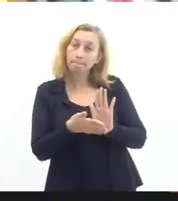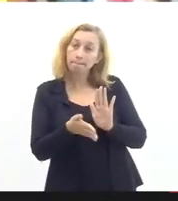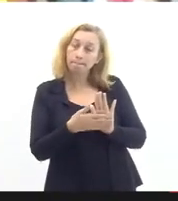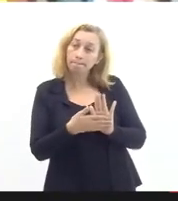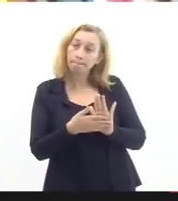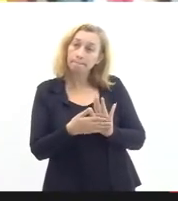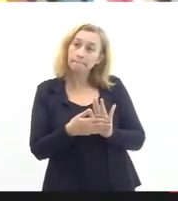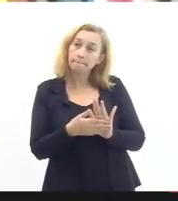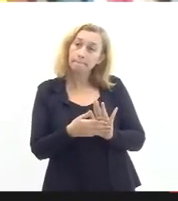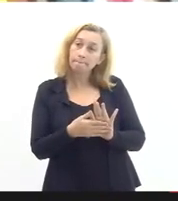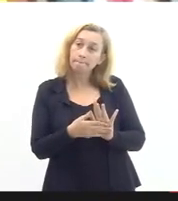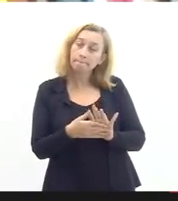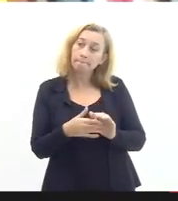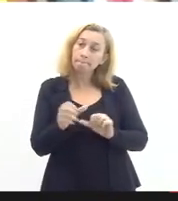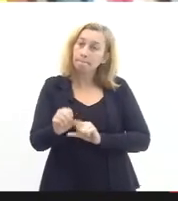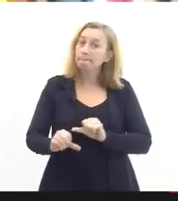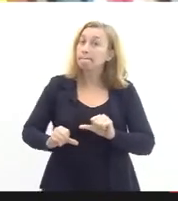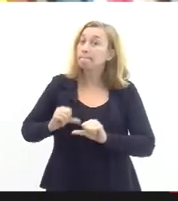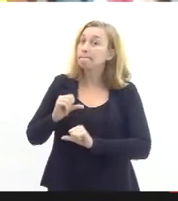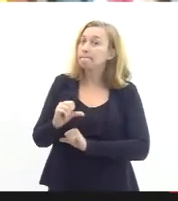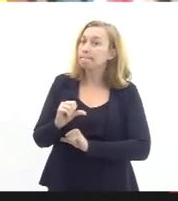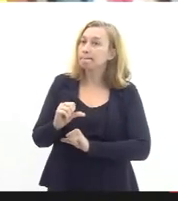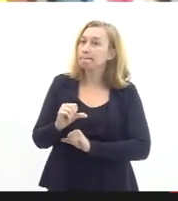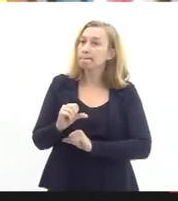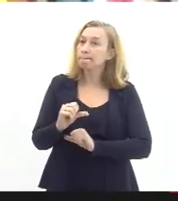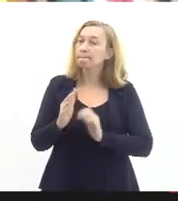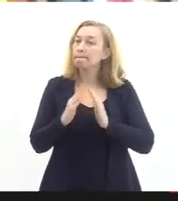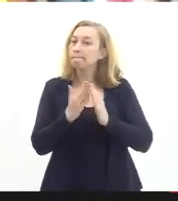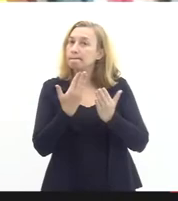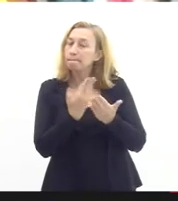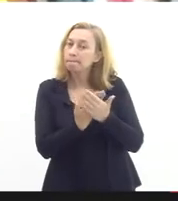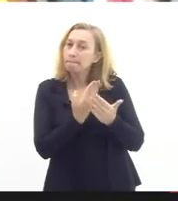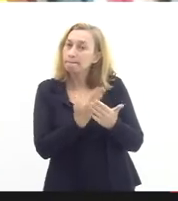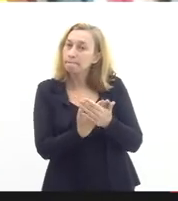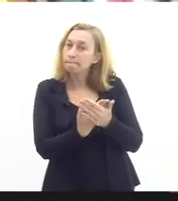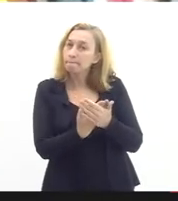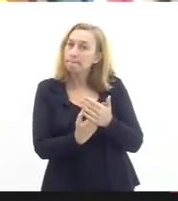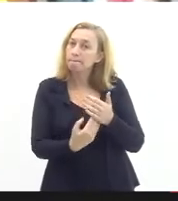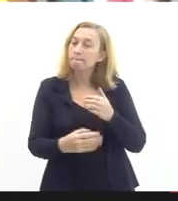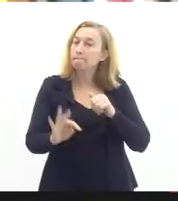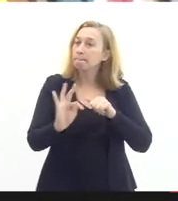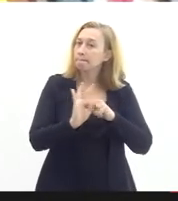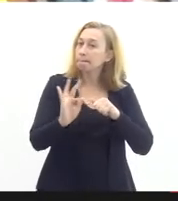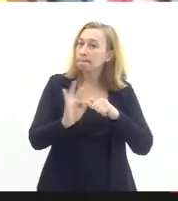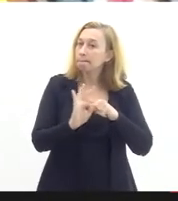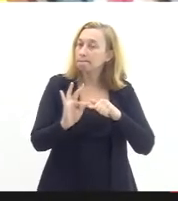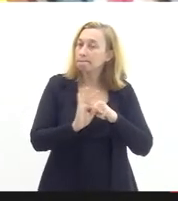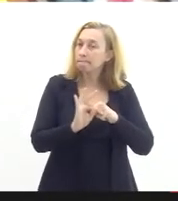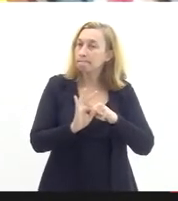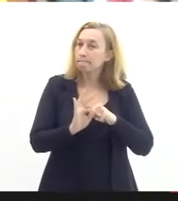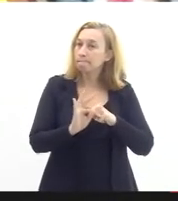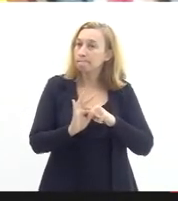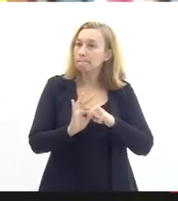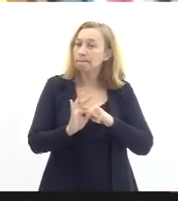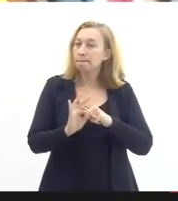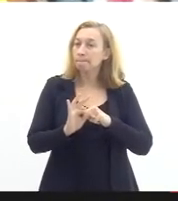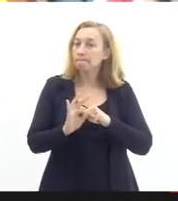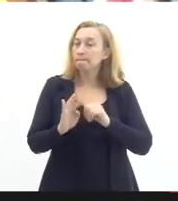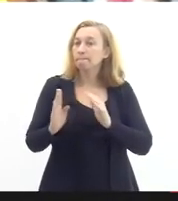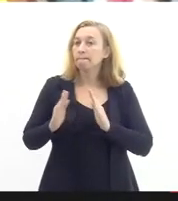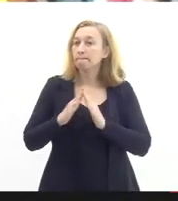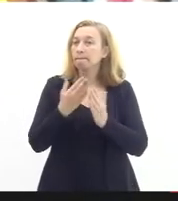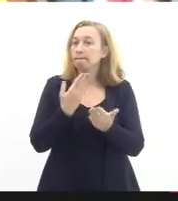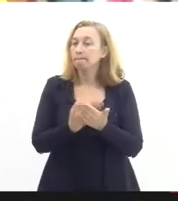transformar as escolas da faetec em escolas cívico militares pelo menos